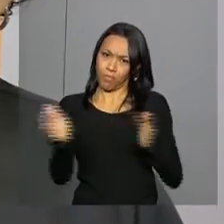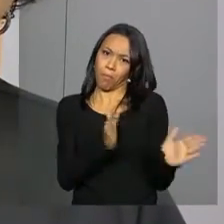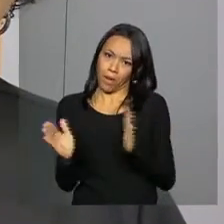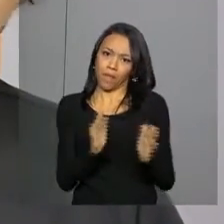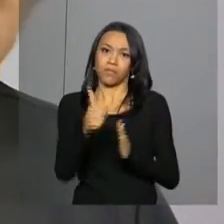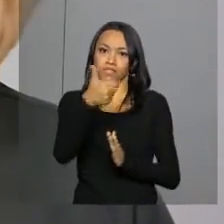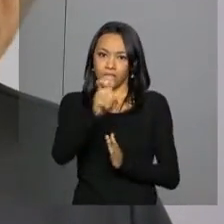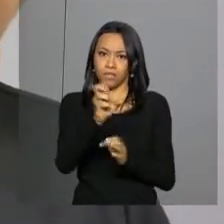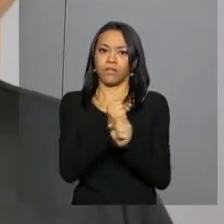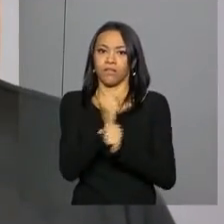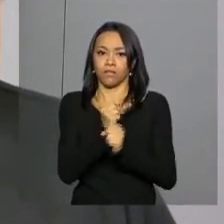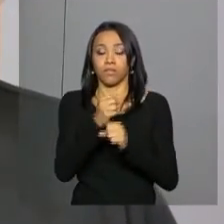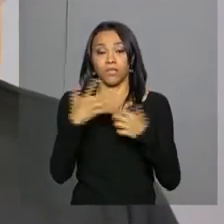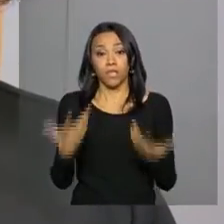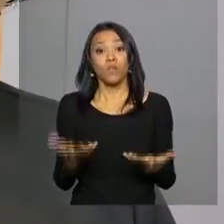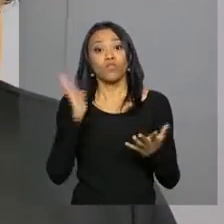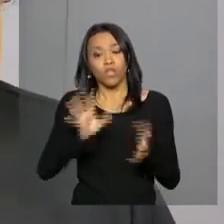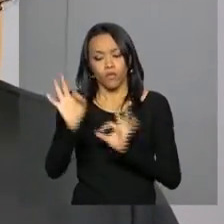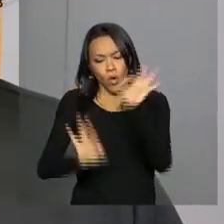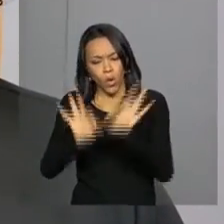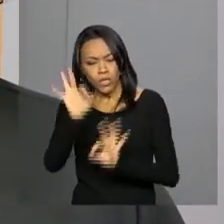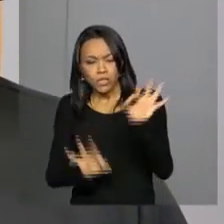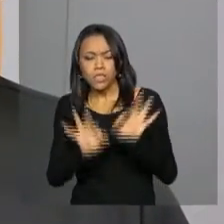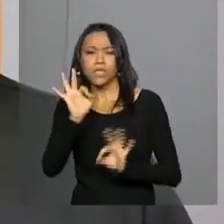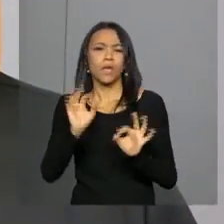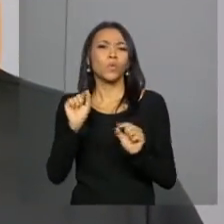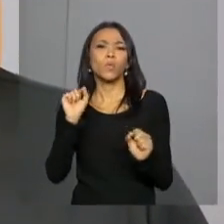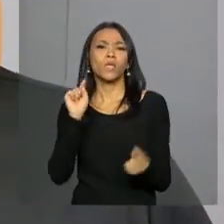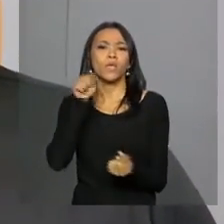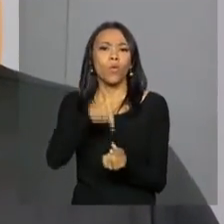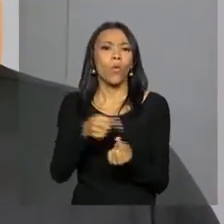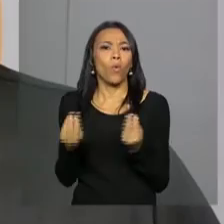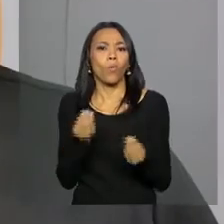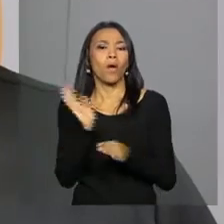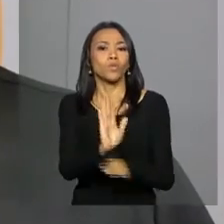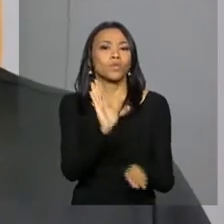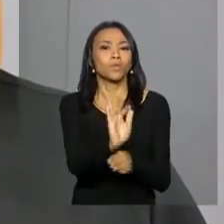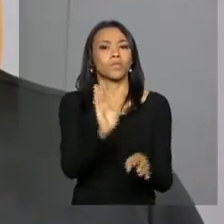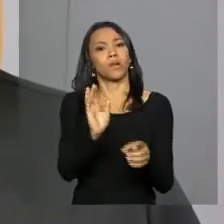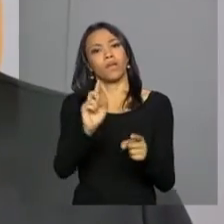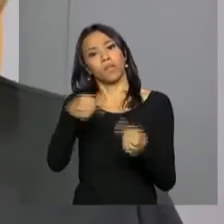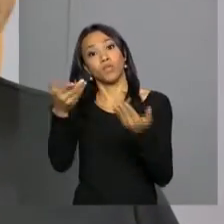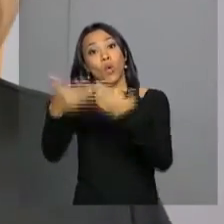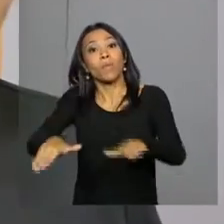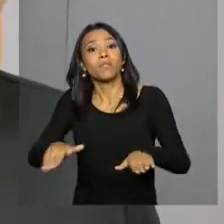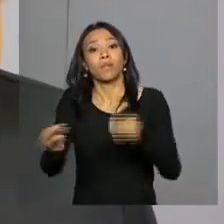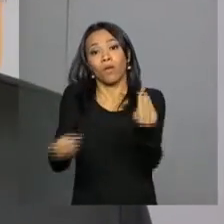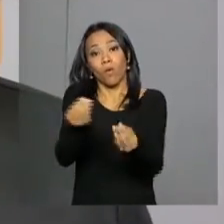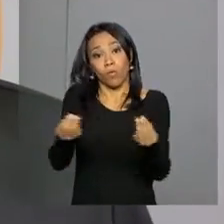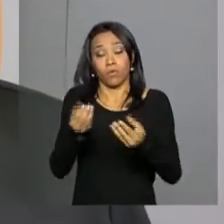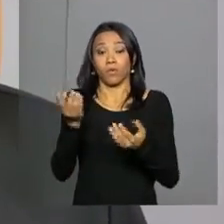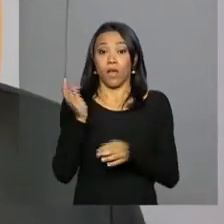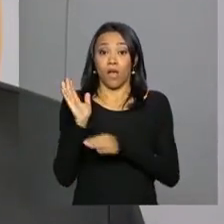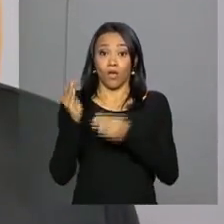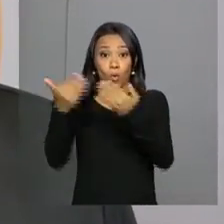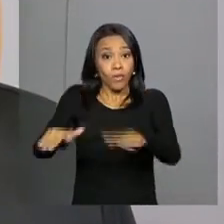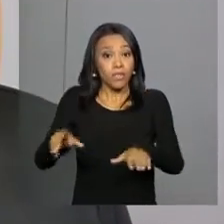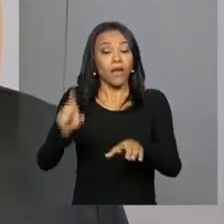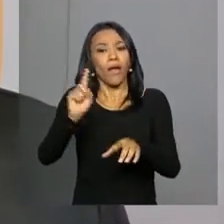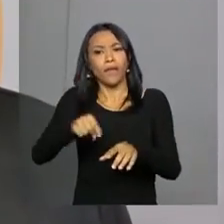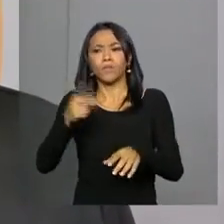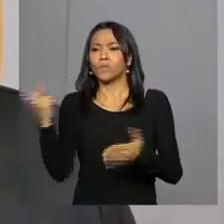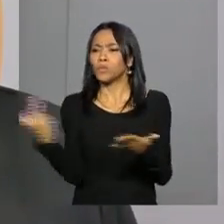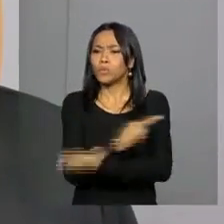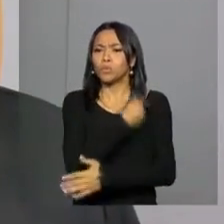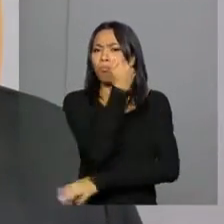feito um desenho em que você combina medidas de reparação com medidas de compensação. Reparação é aquilo que tudo que foi impactado, que